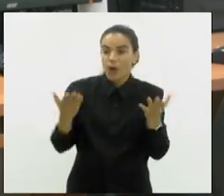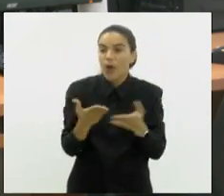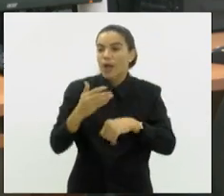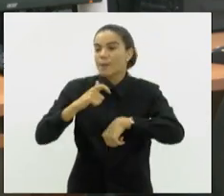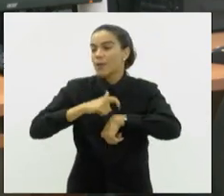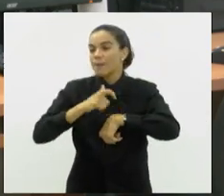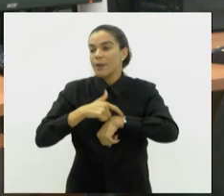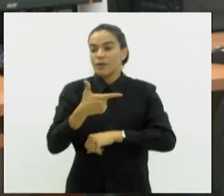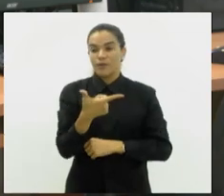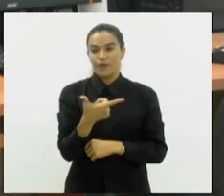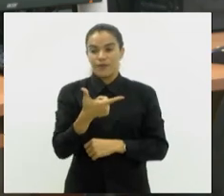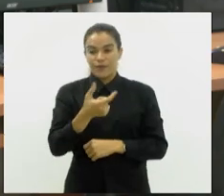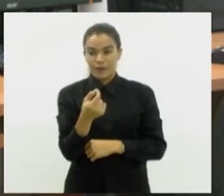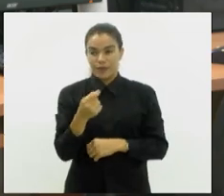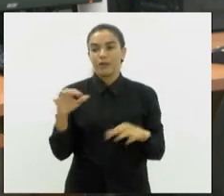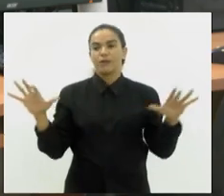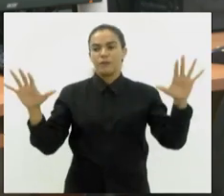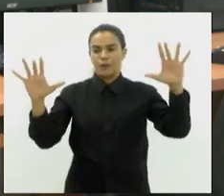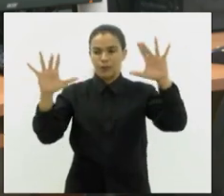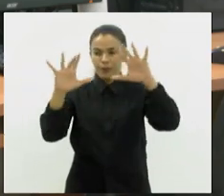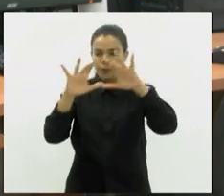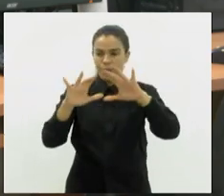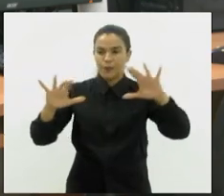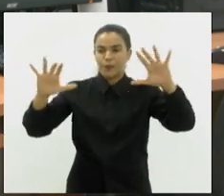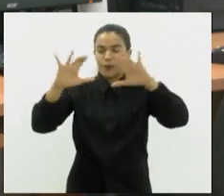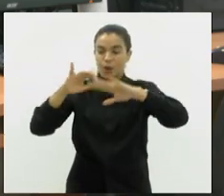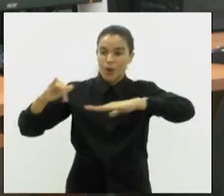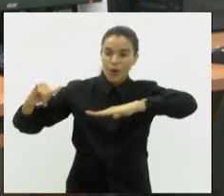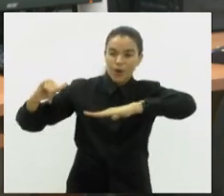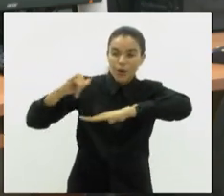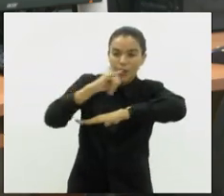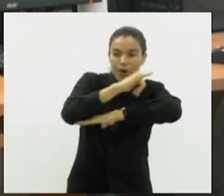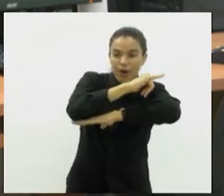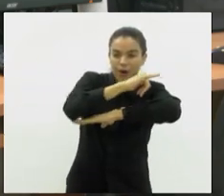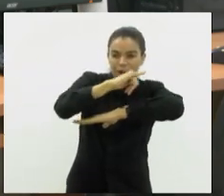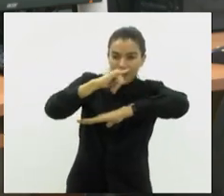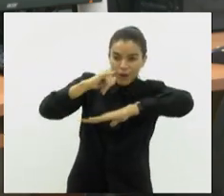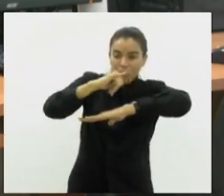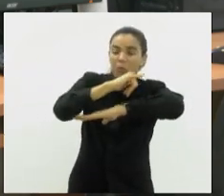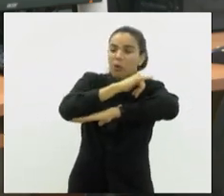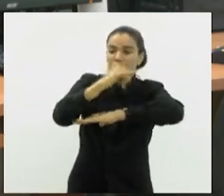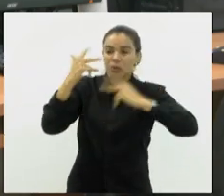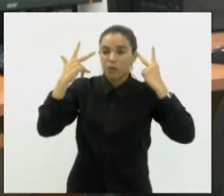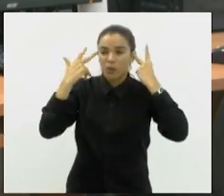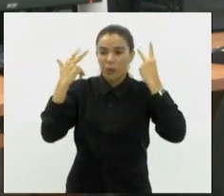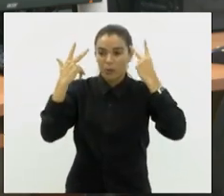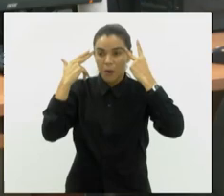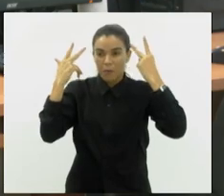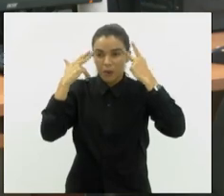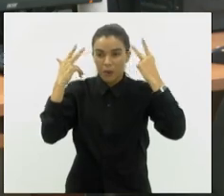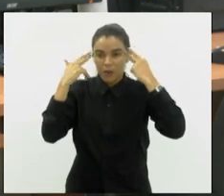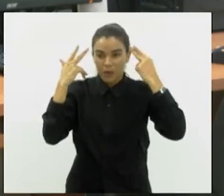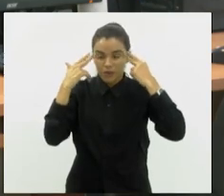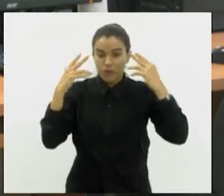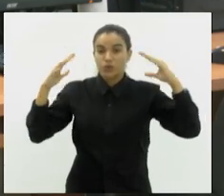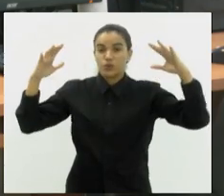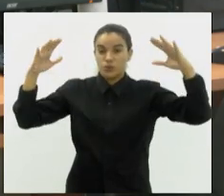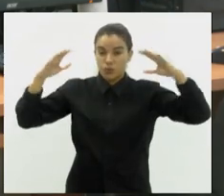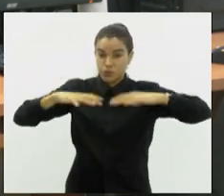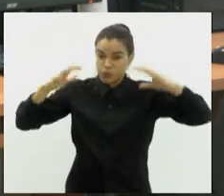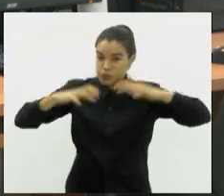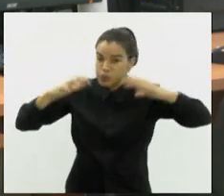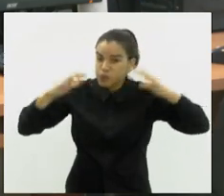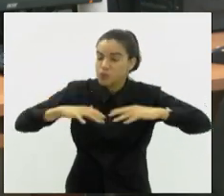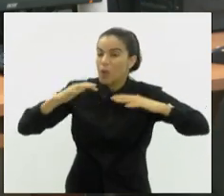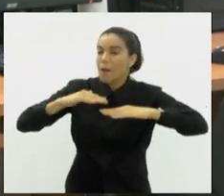20 graus com nevoeiro também. O aeroporto Santos Dumont operando normalmente. E a previsão de chuva mais forte,